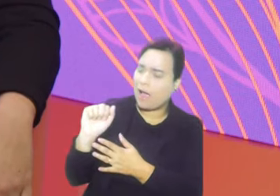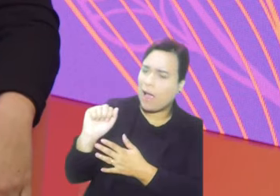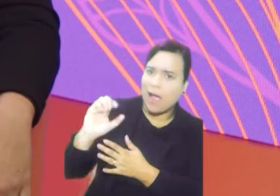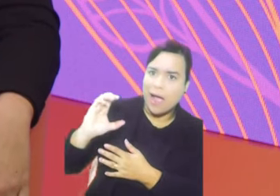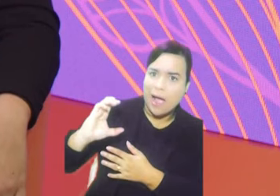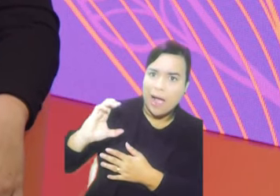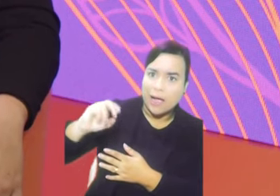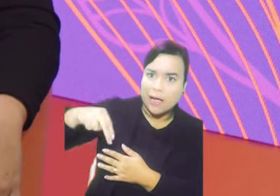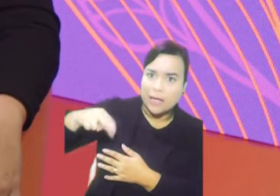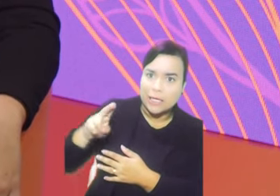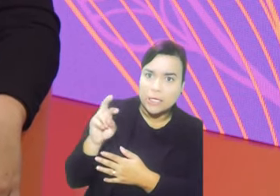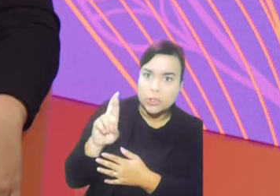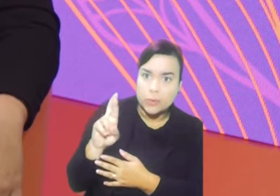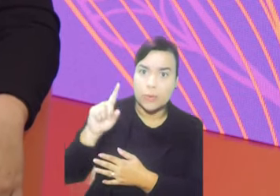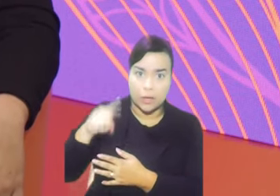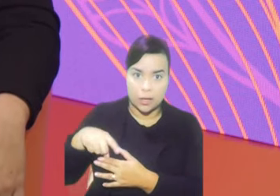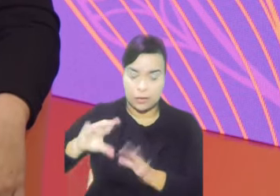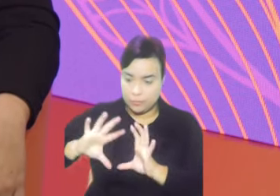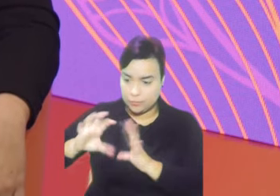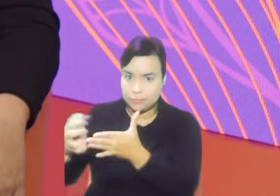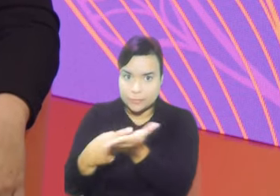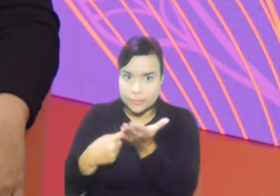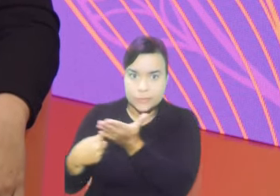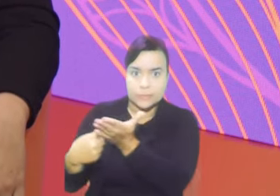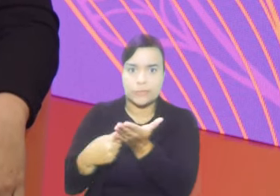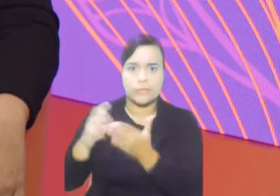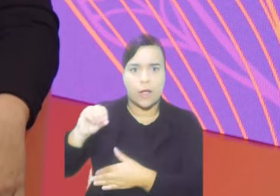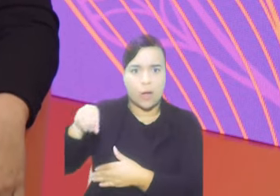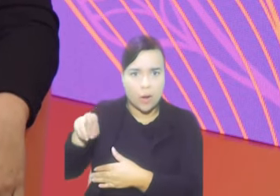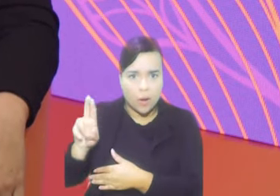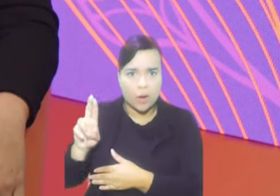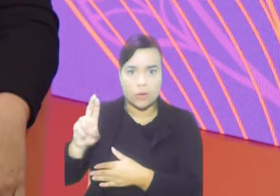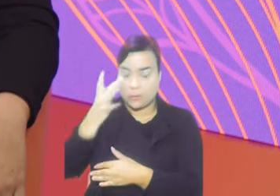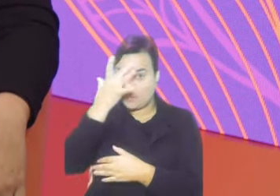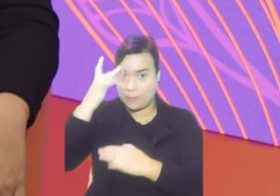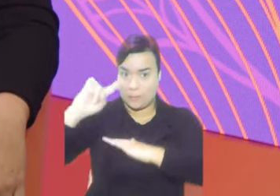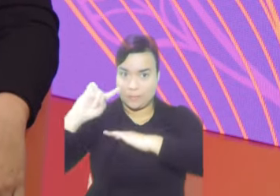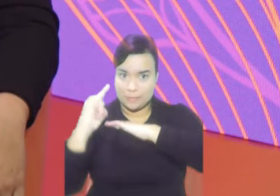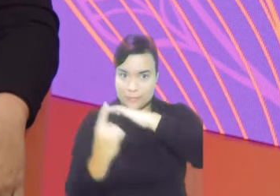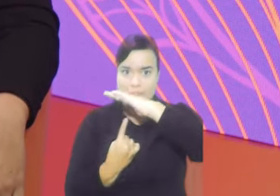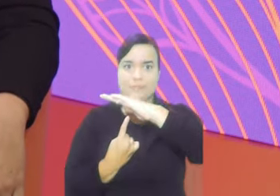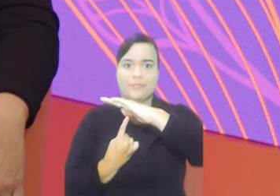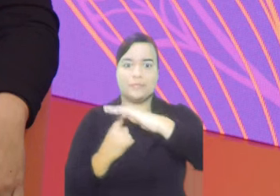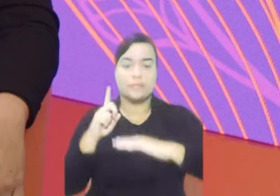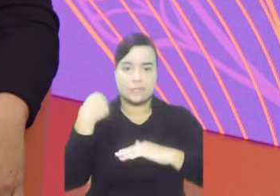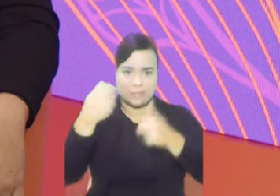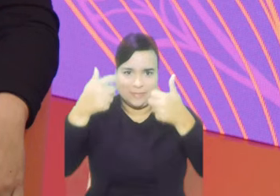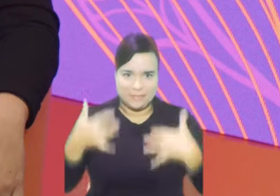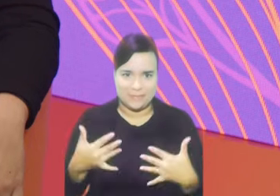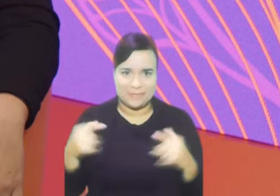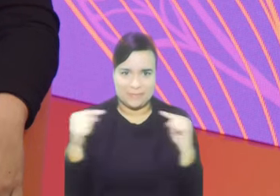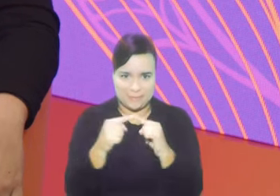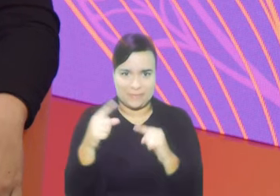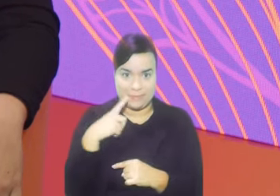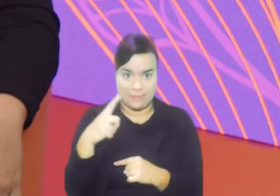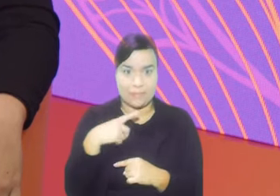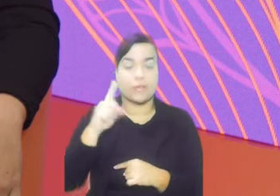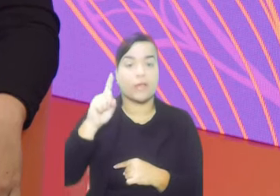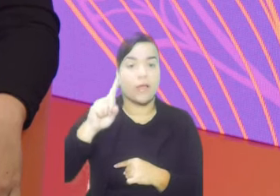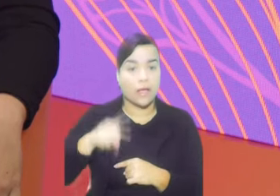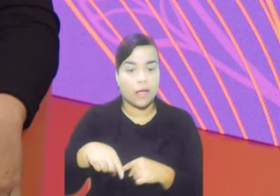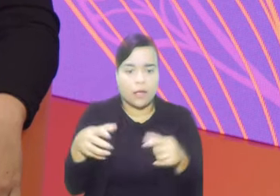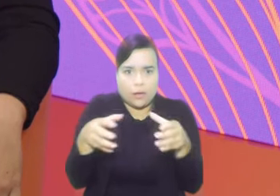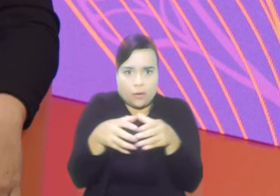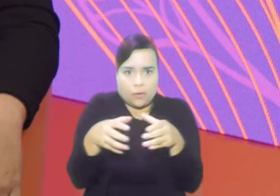o Alto Comissariado das Nações Unidas para Refugiados, ou Agência da ONU para Refugiados, como a gente costuma chamar, já é uma